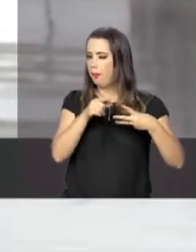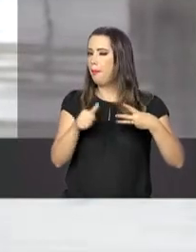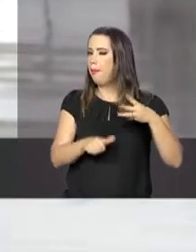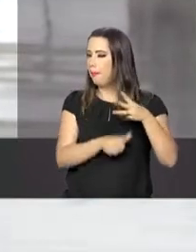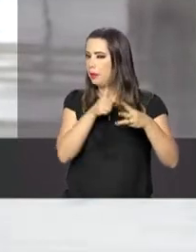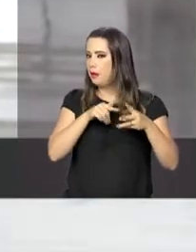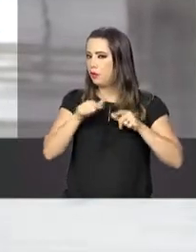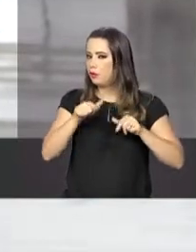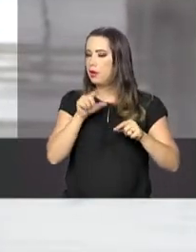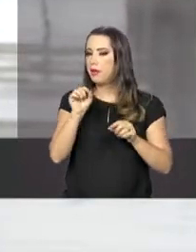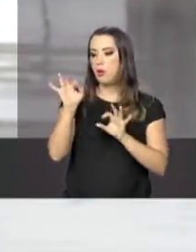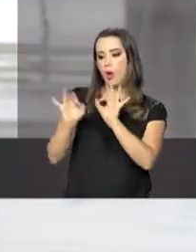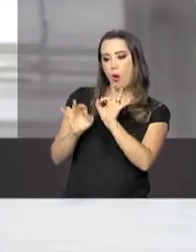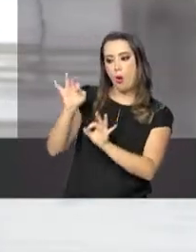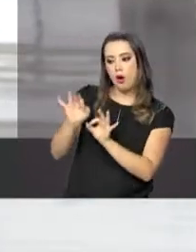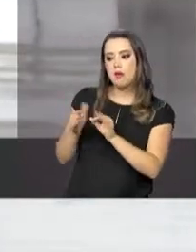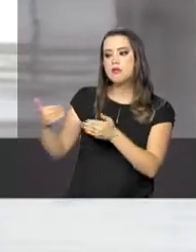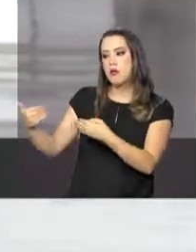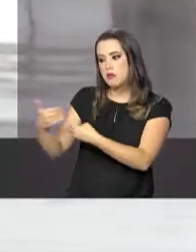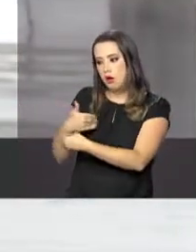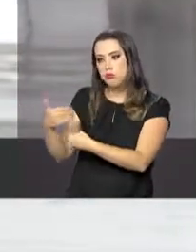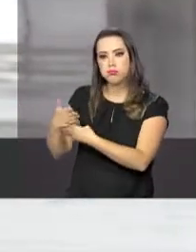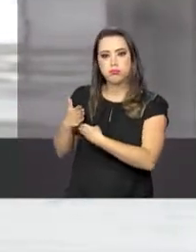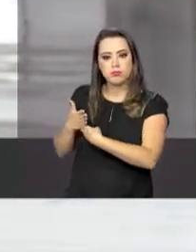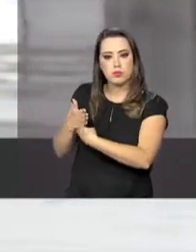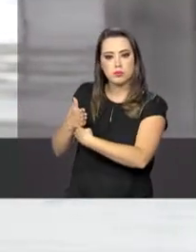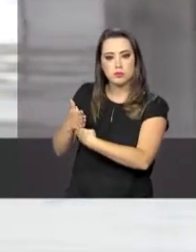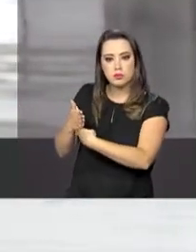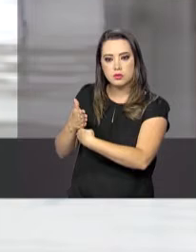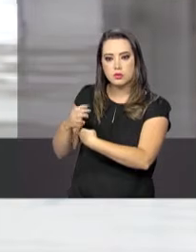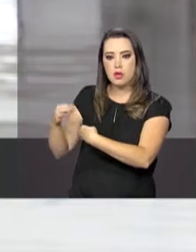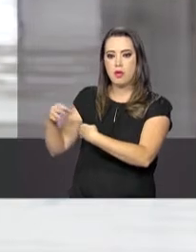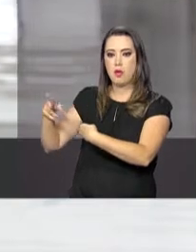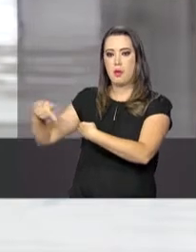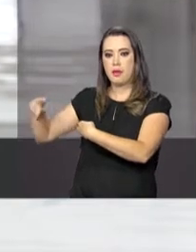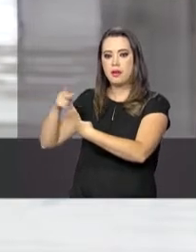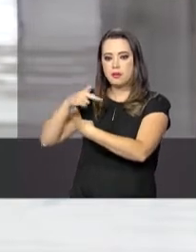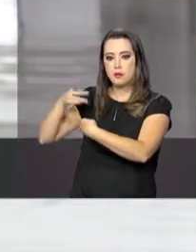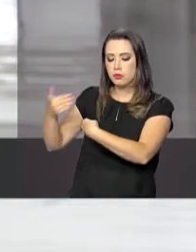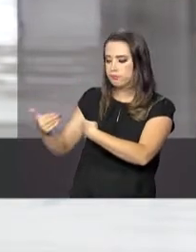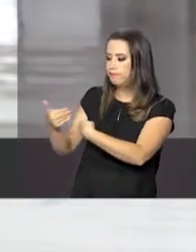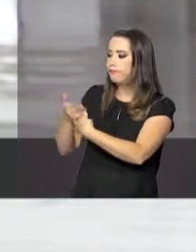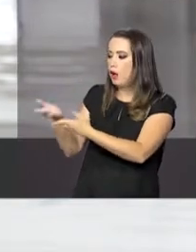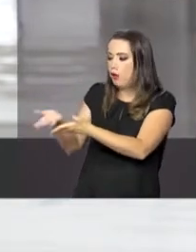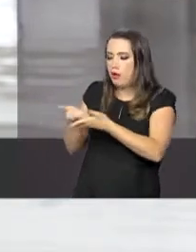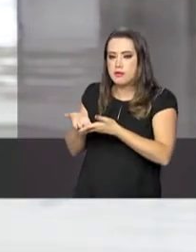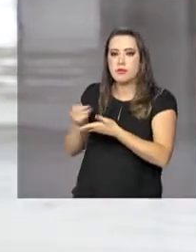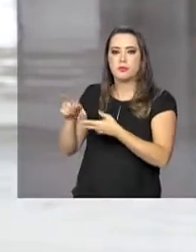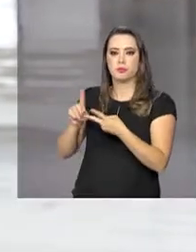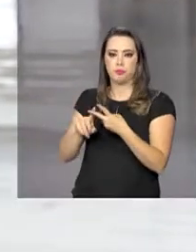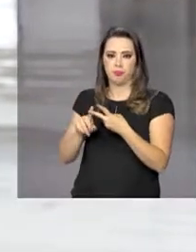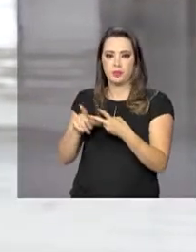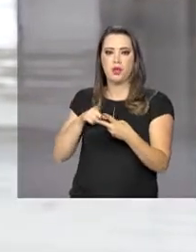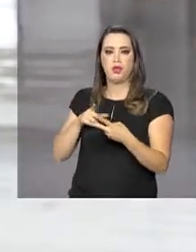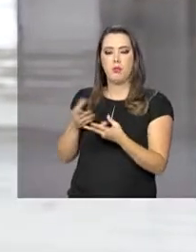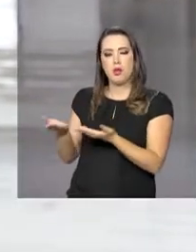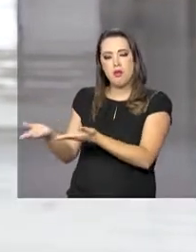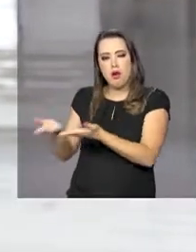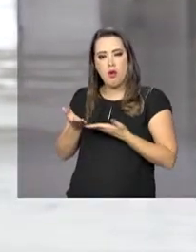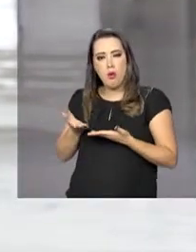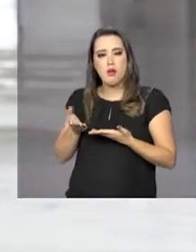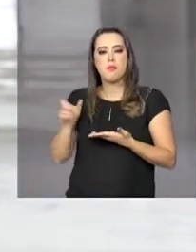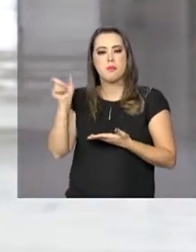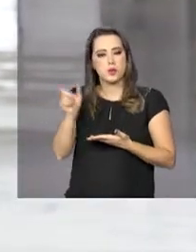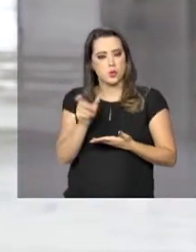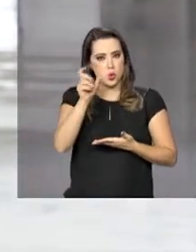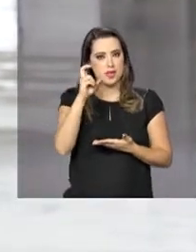saiba quem entra em condições que as pessoas chegam. A parte de acolhimento, hoje temos praticamente 5 mil